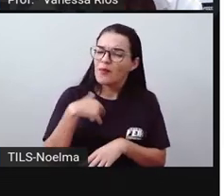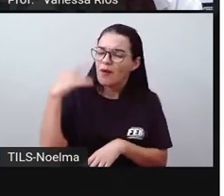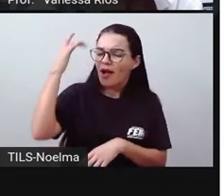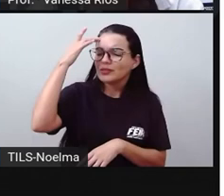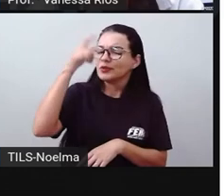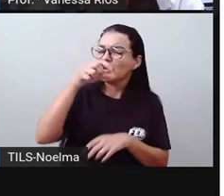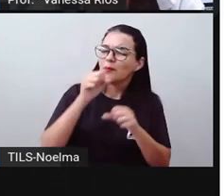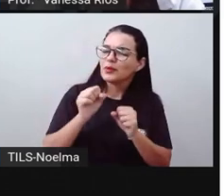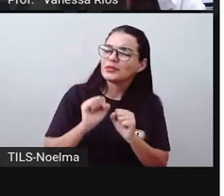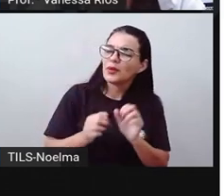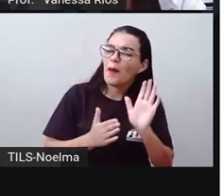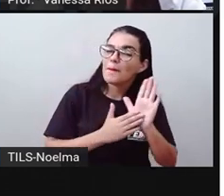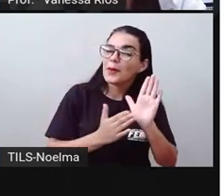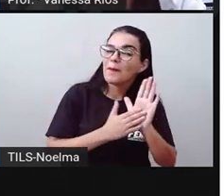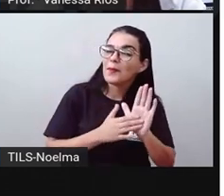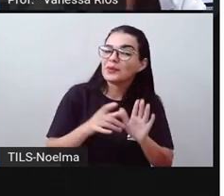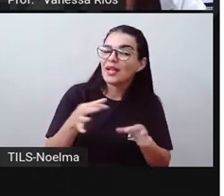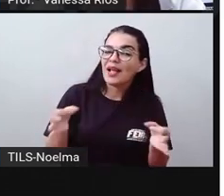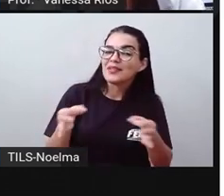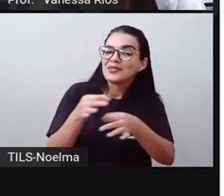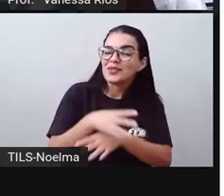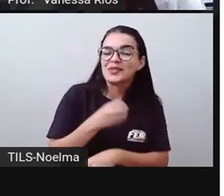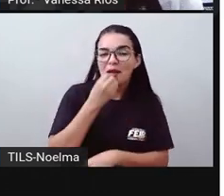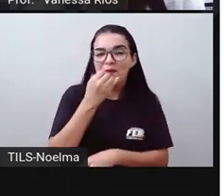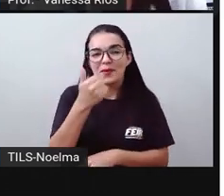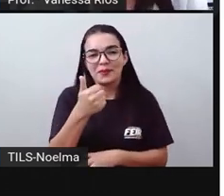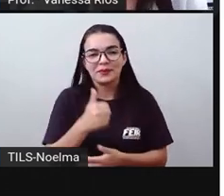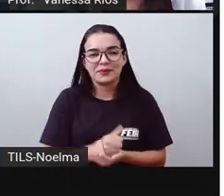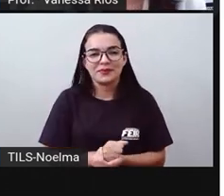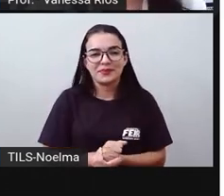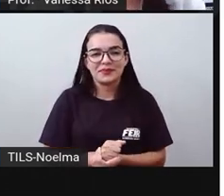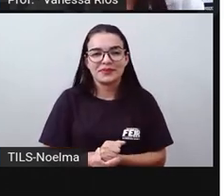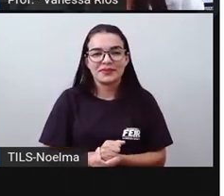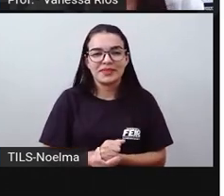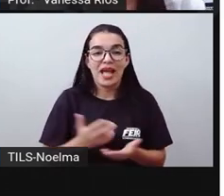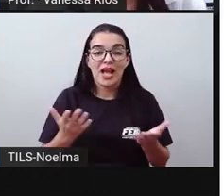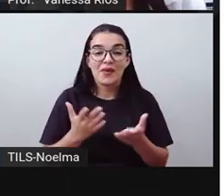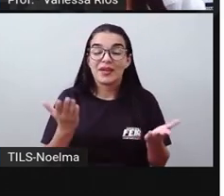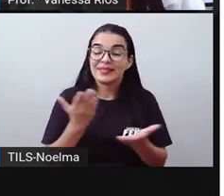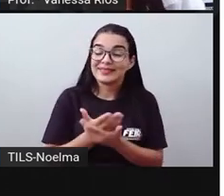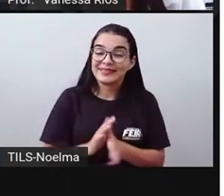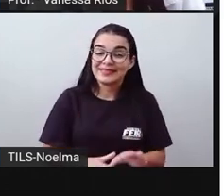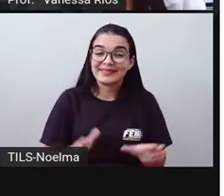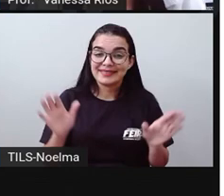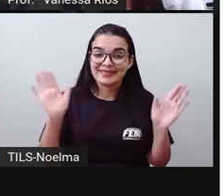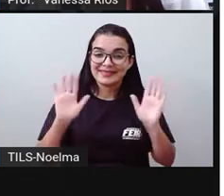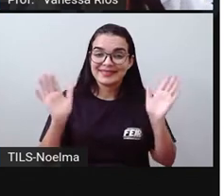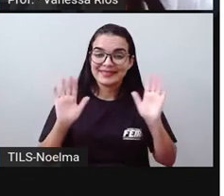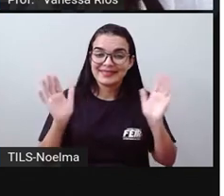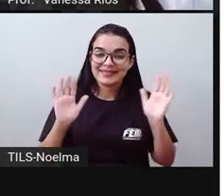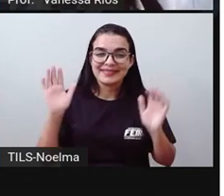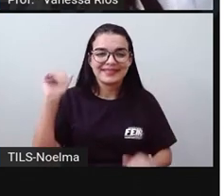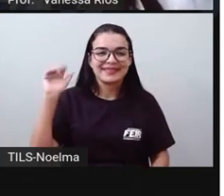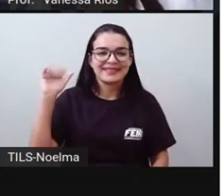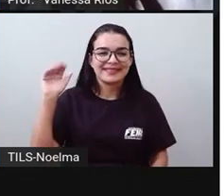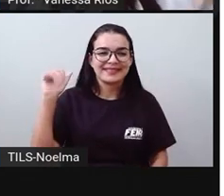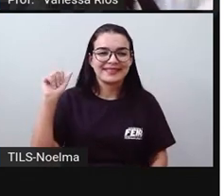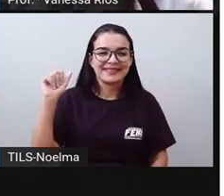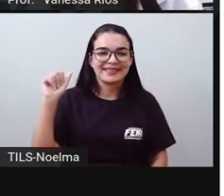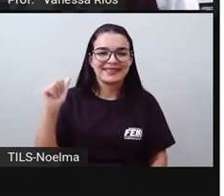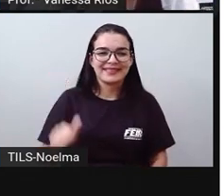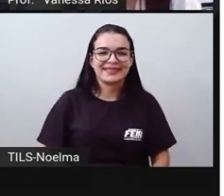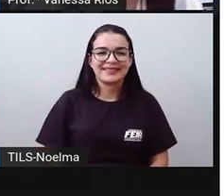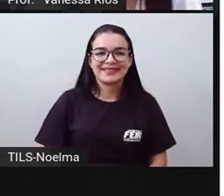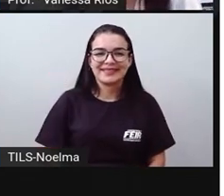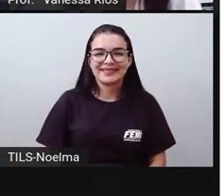tem aí uma proposta de solução bem interessante. A próxima despede aqui e a gente se encontra, tá certo? Tchau, tchau.